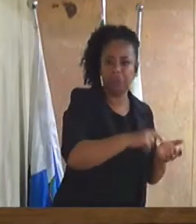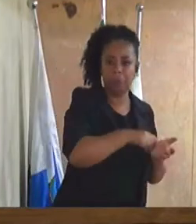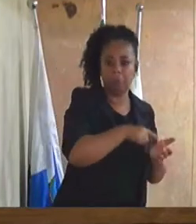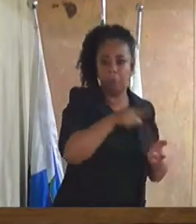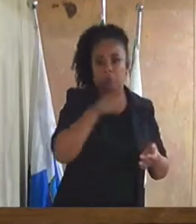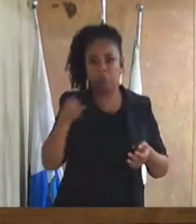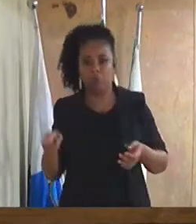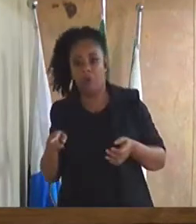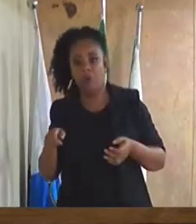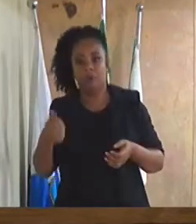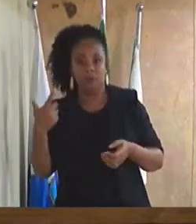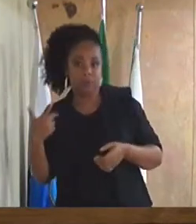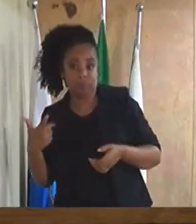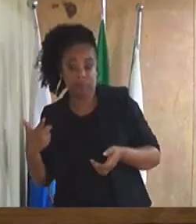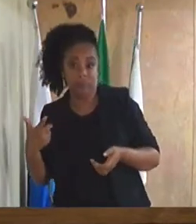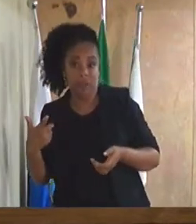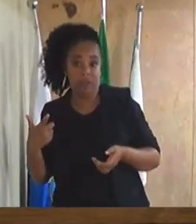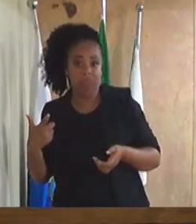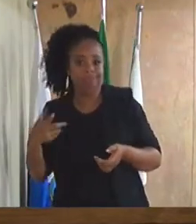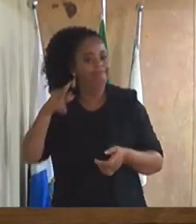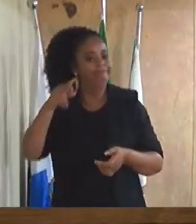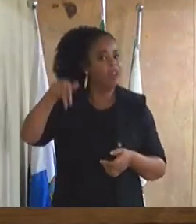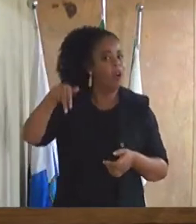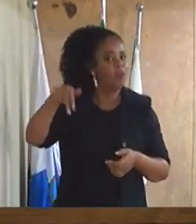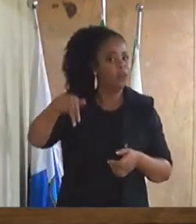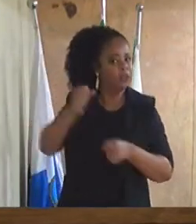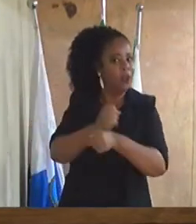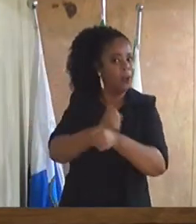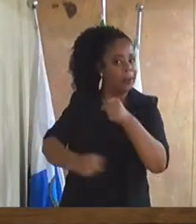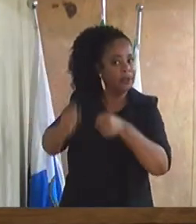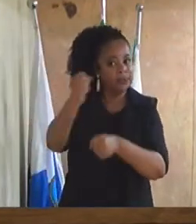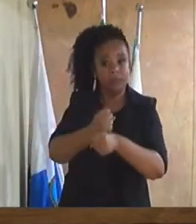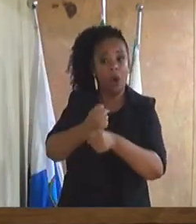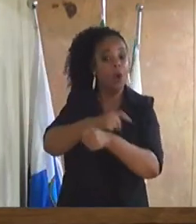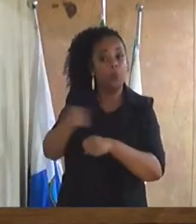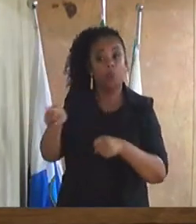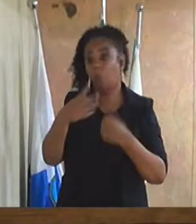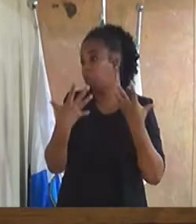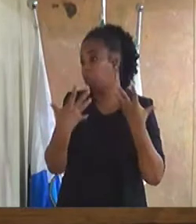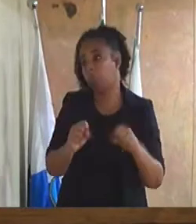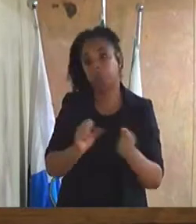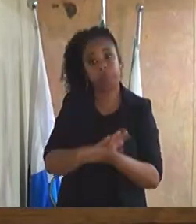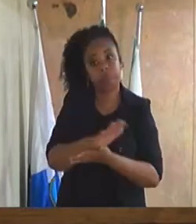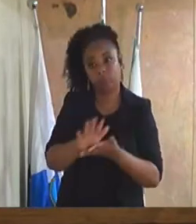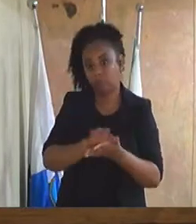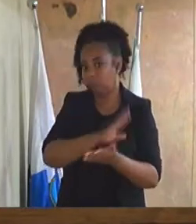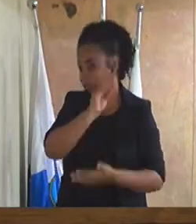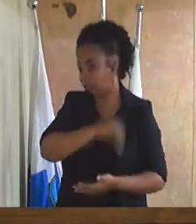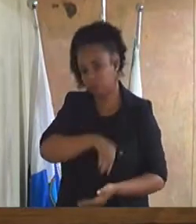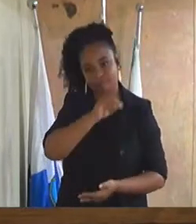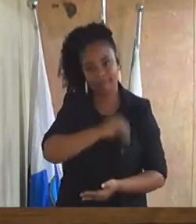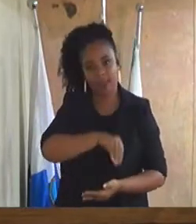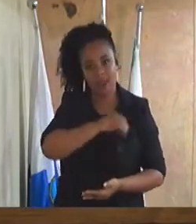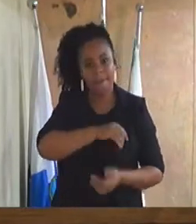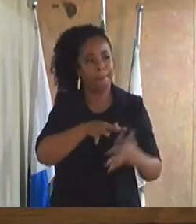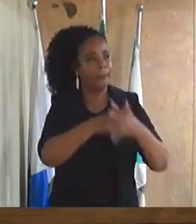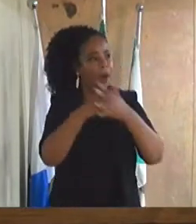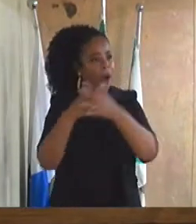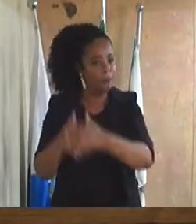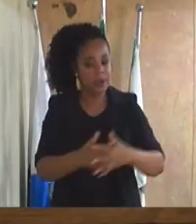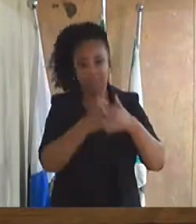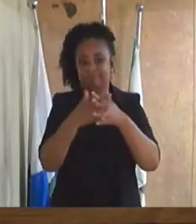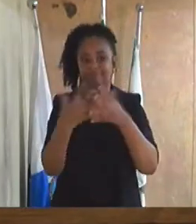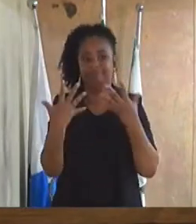pagamento. Desde novembro que os operadores, os donos de caminhões não recebem pagamento.